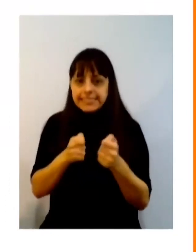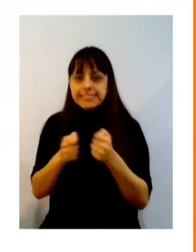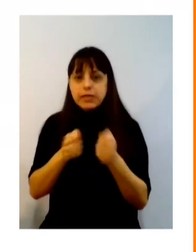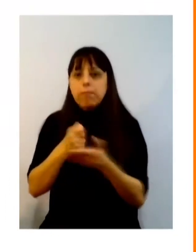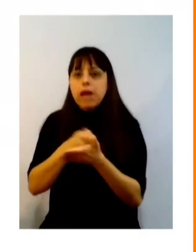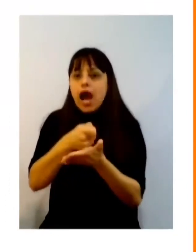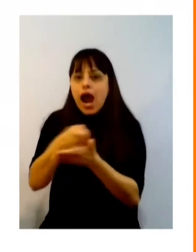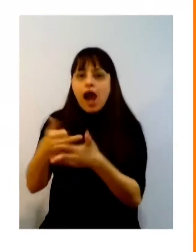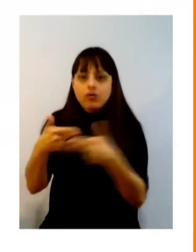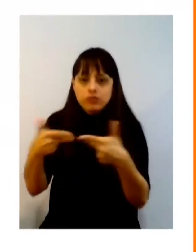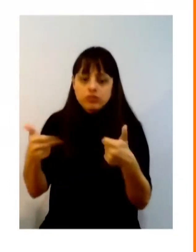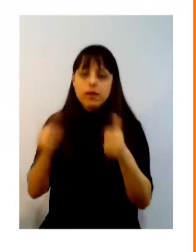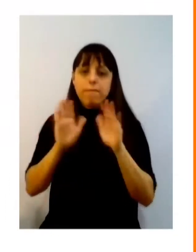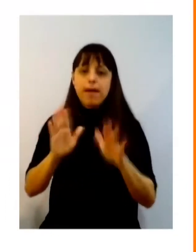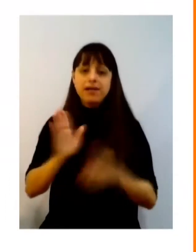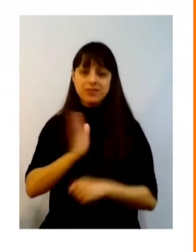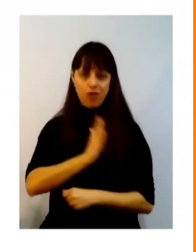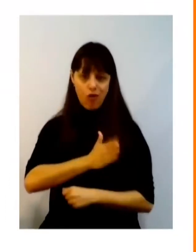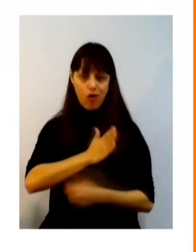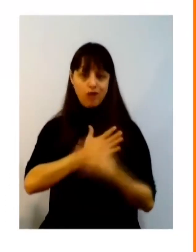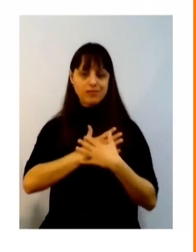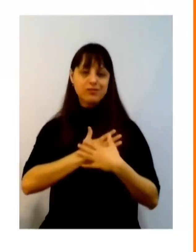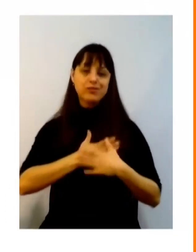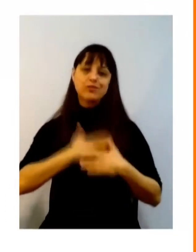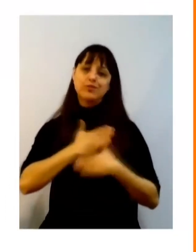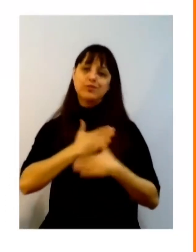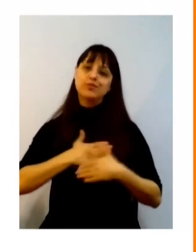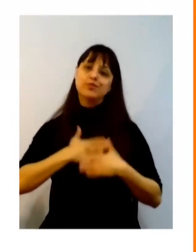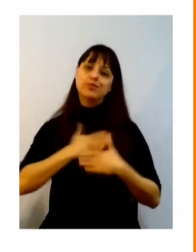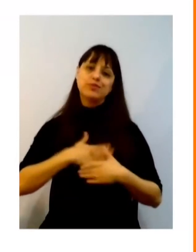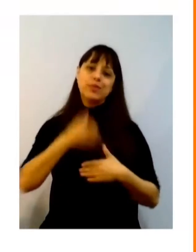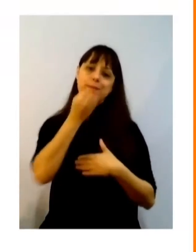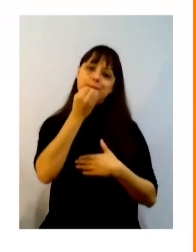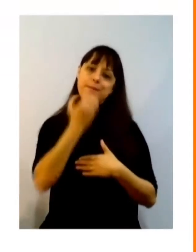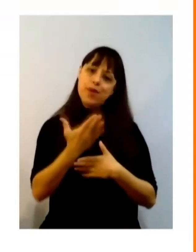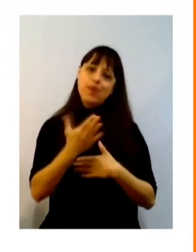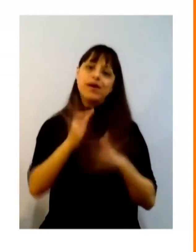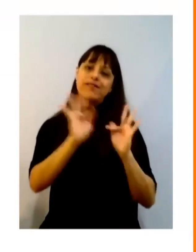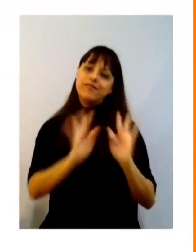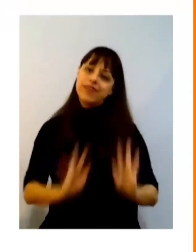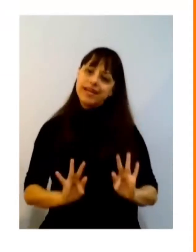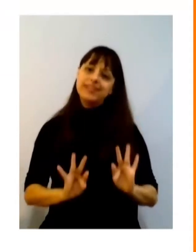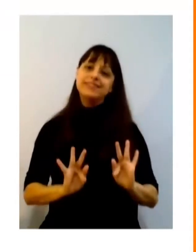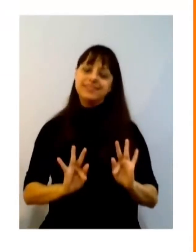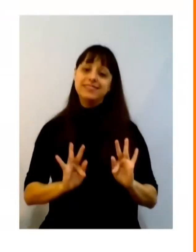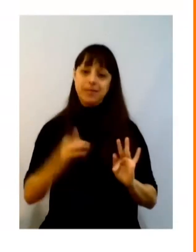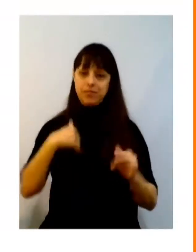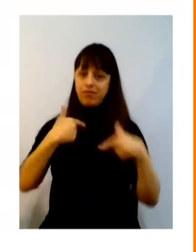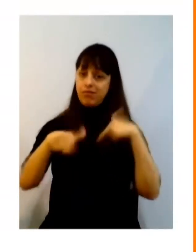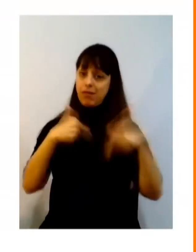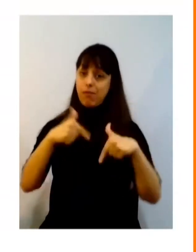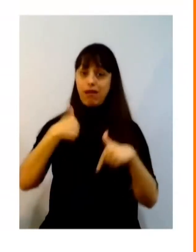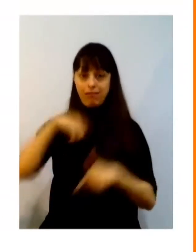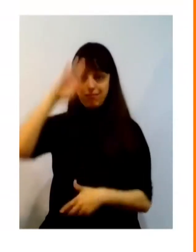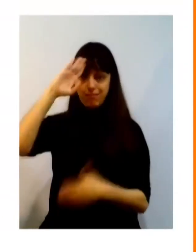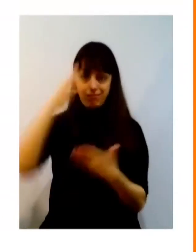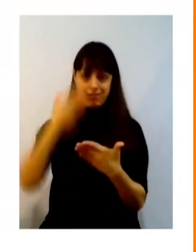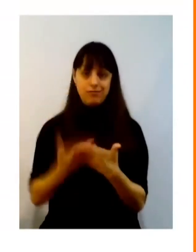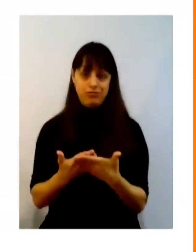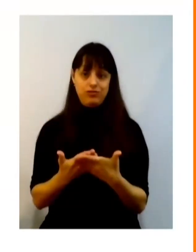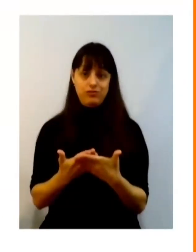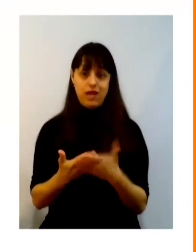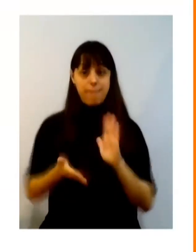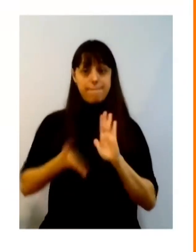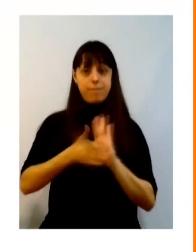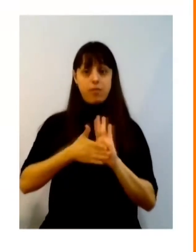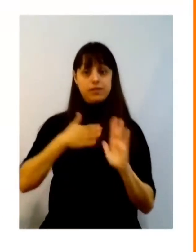apaziguado com alegria de saber que eu posso viver daquilo que eu acredito eu posso viver de propósito e